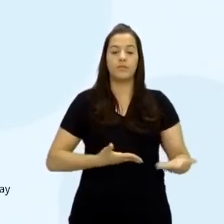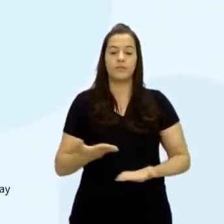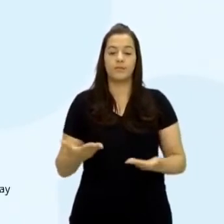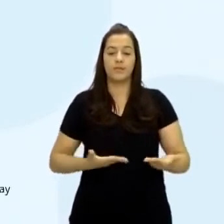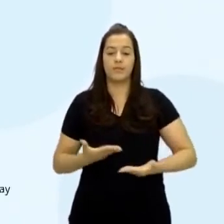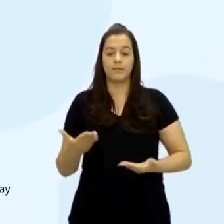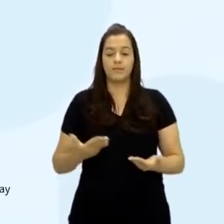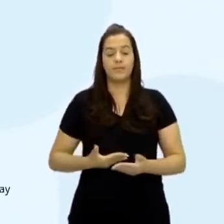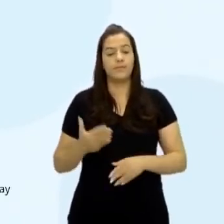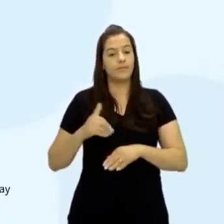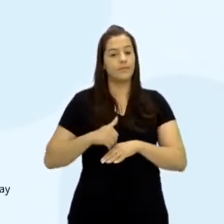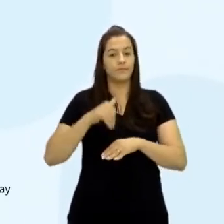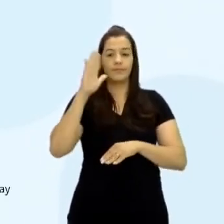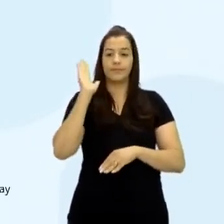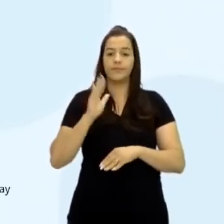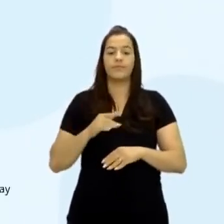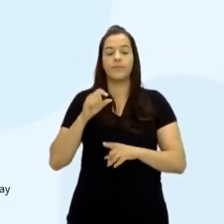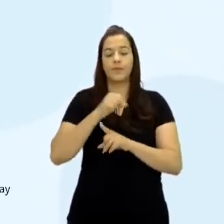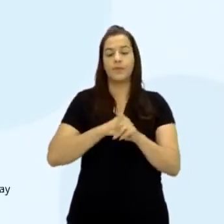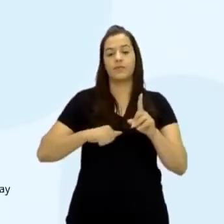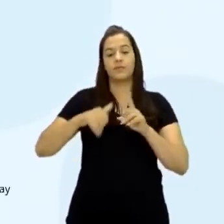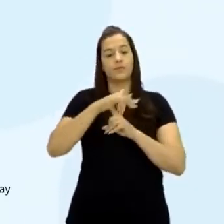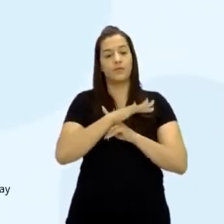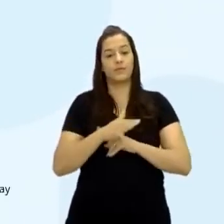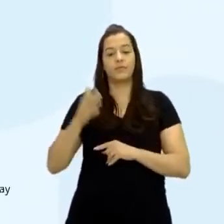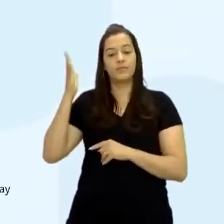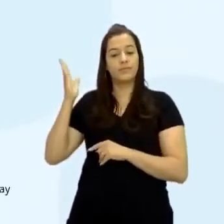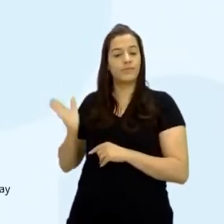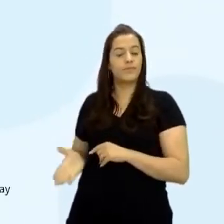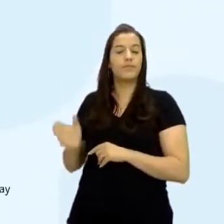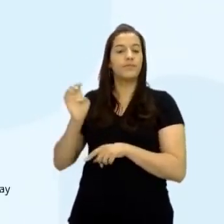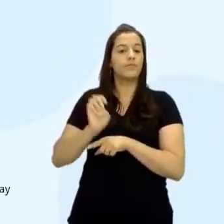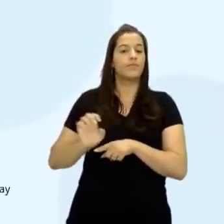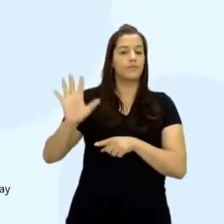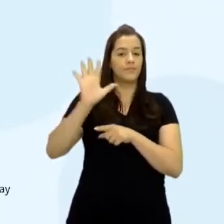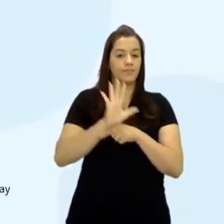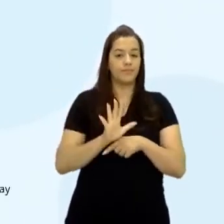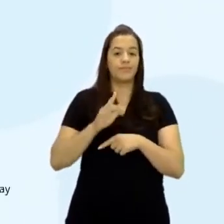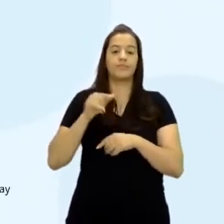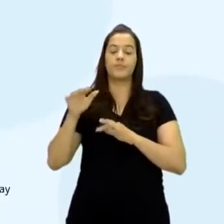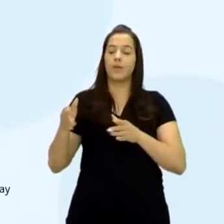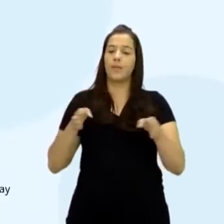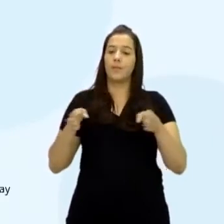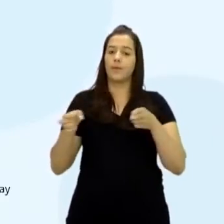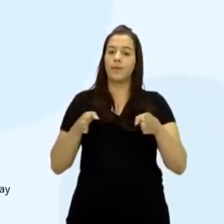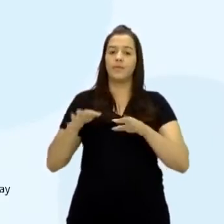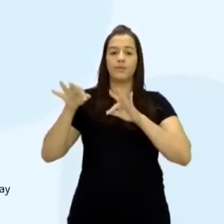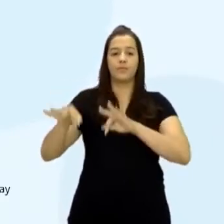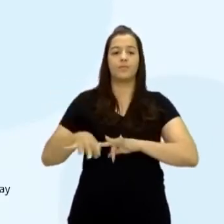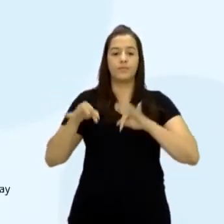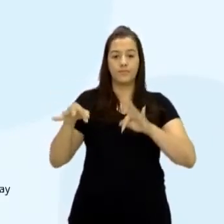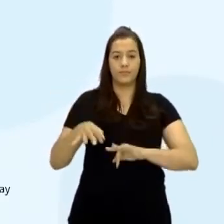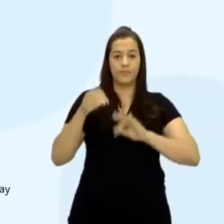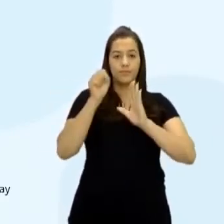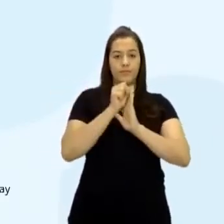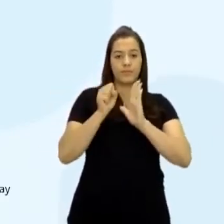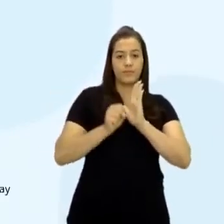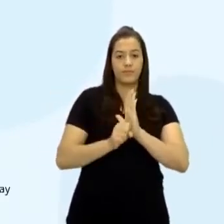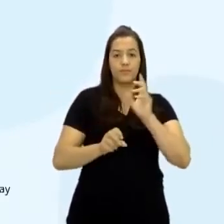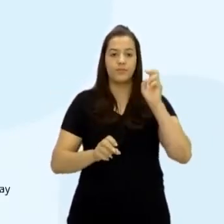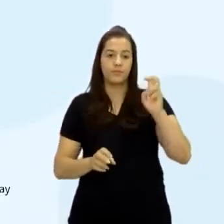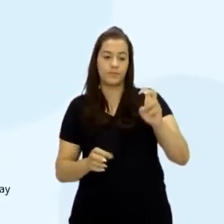a sociedade, a configuração da sociedade na Europa Ocidental, no feudalismo, entre os séculos V e